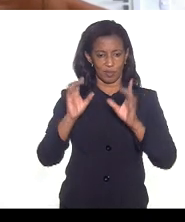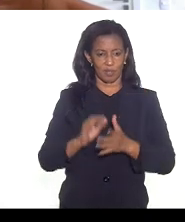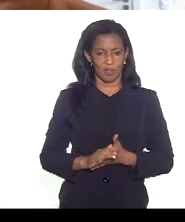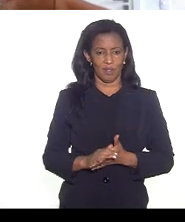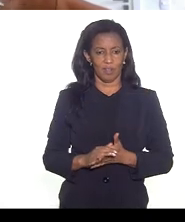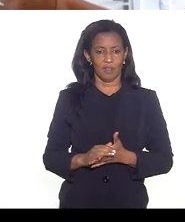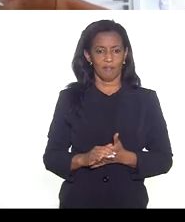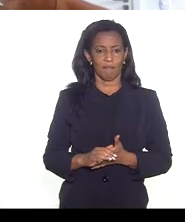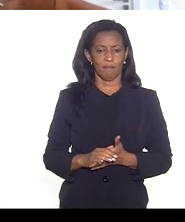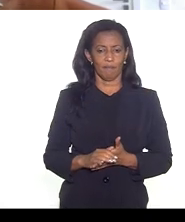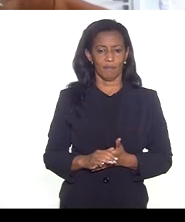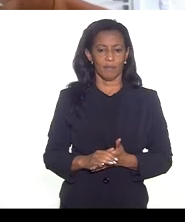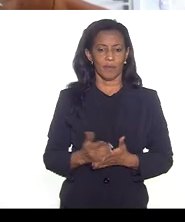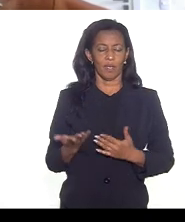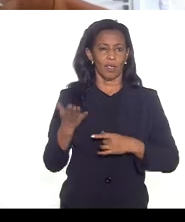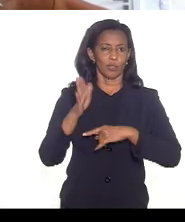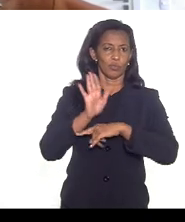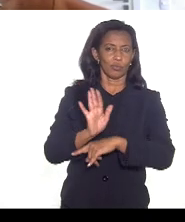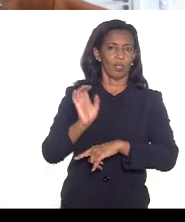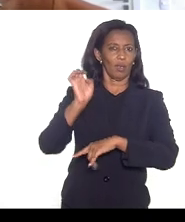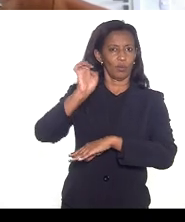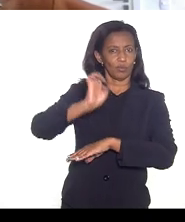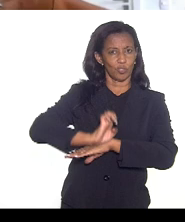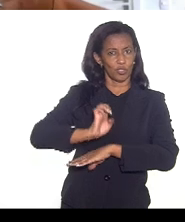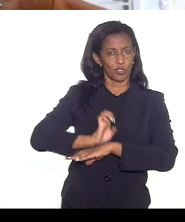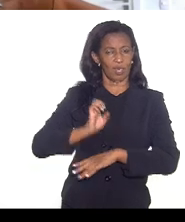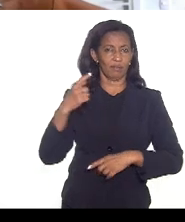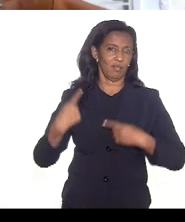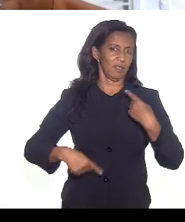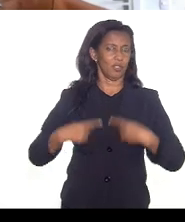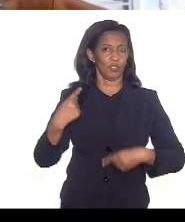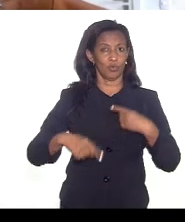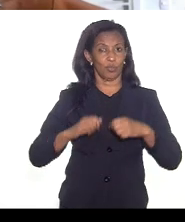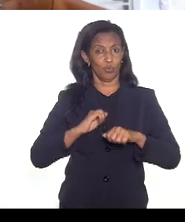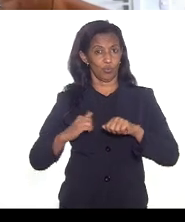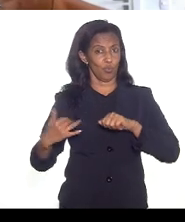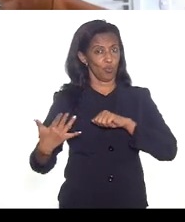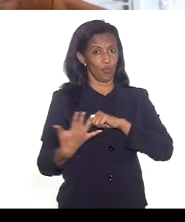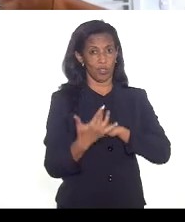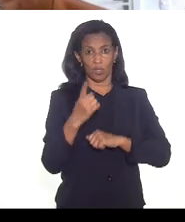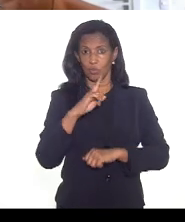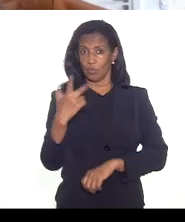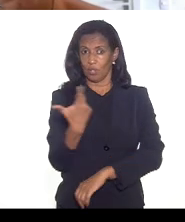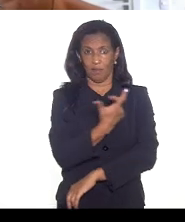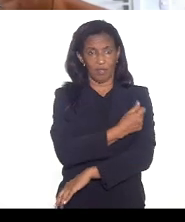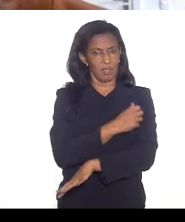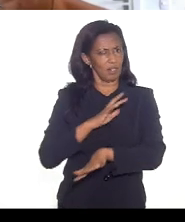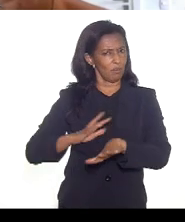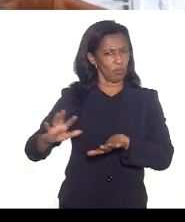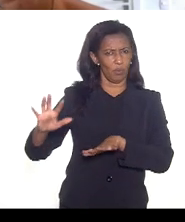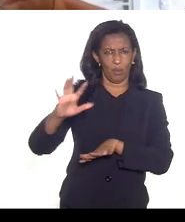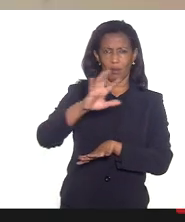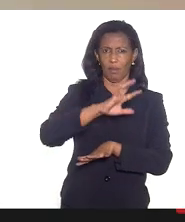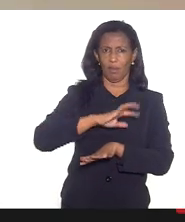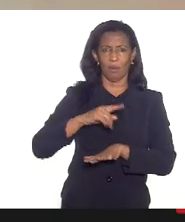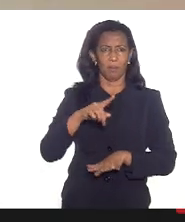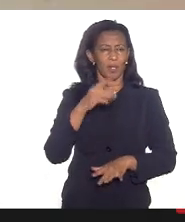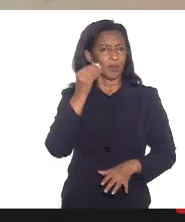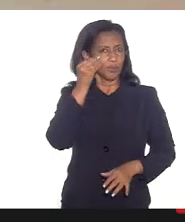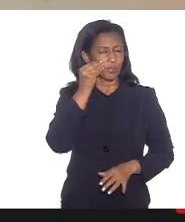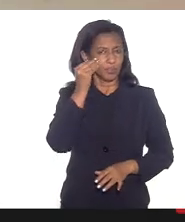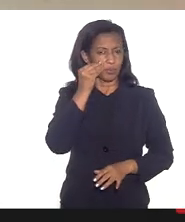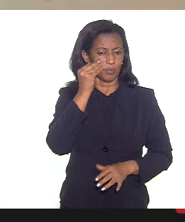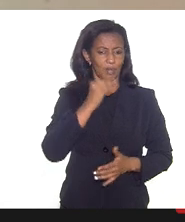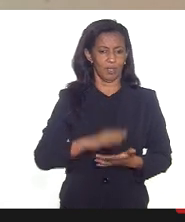assessoramento ao estado nessa discussão de covid não só da vacina mas de todas as áreas mas pela sua expertise